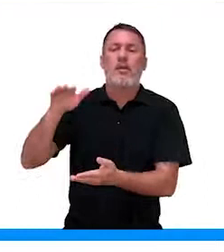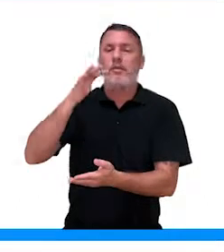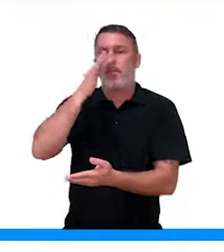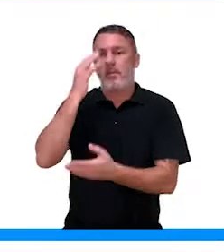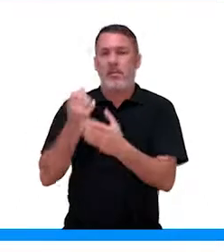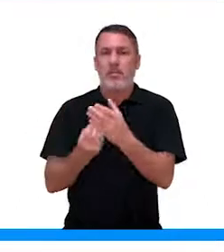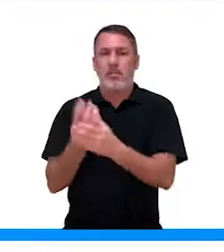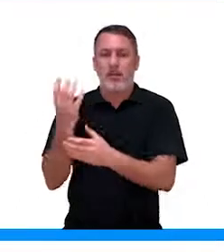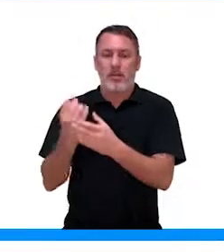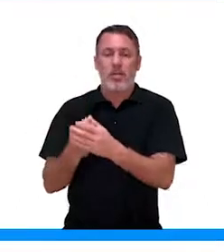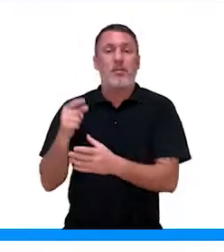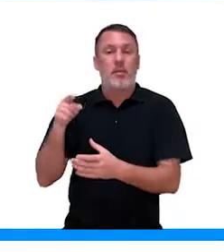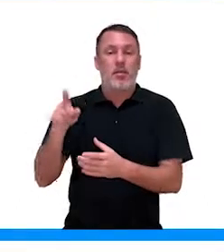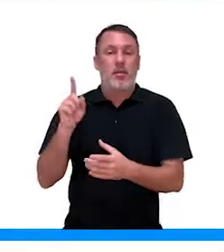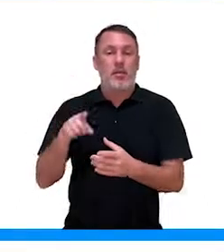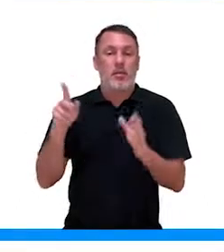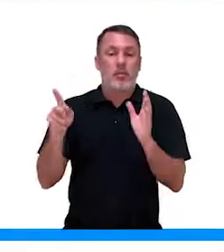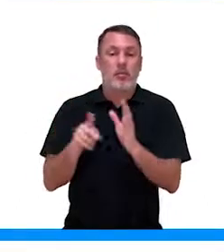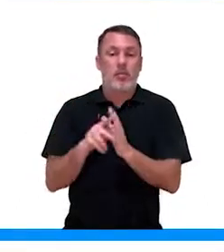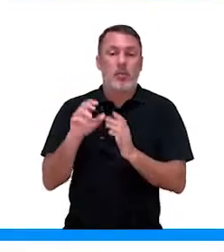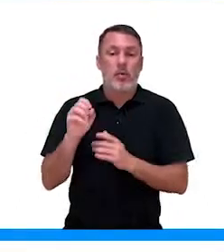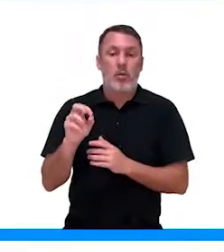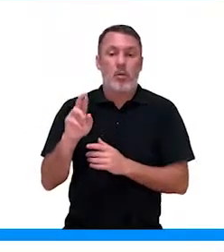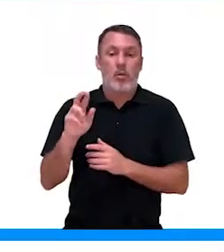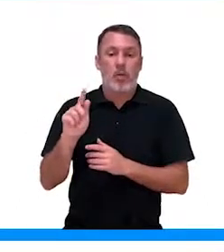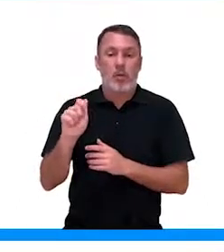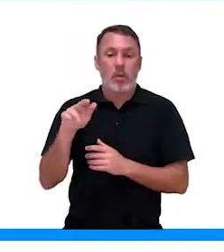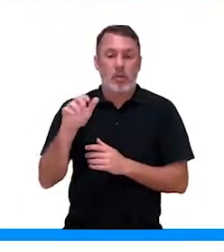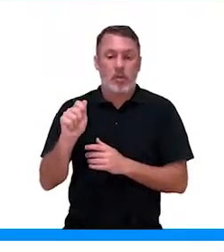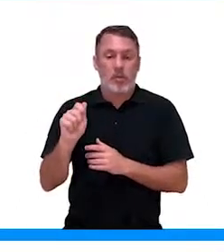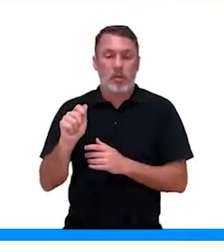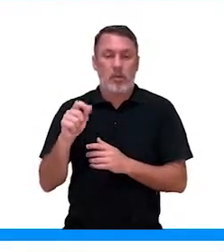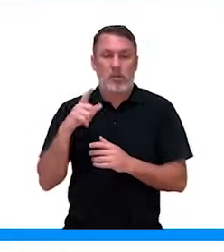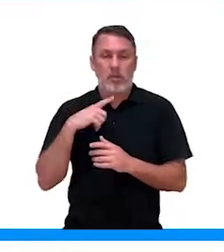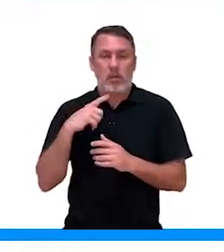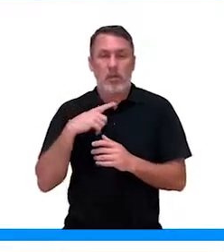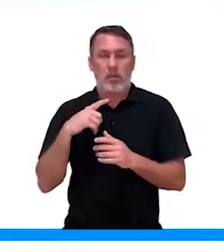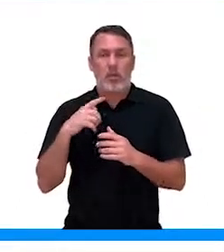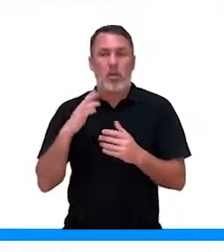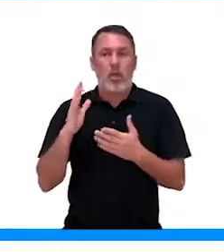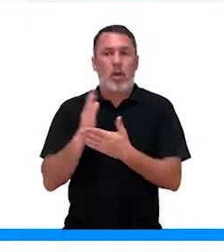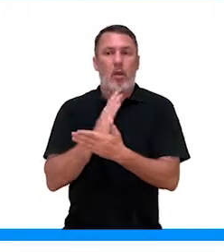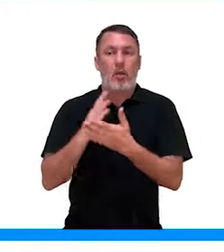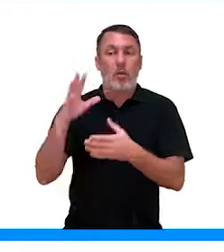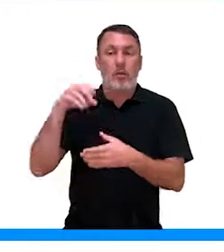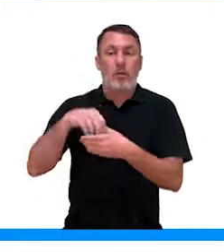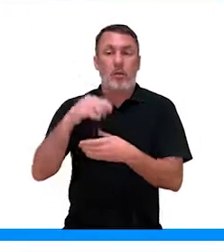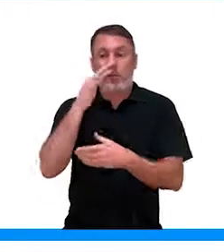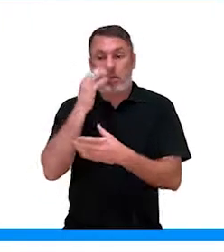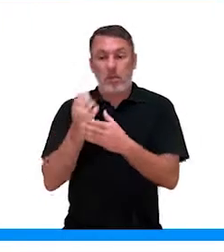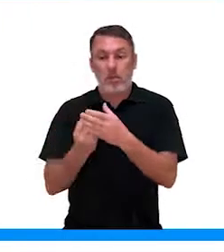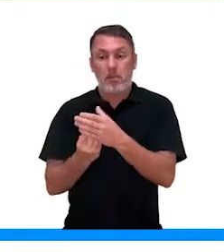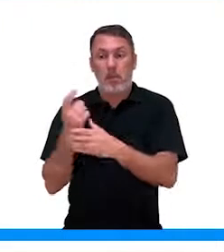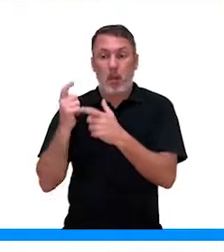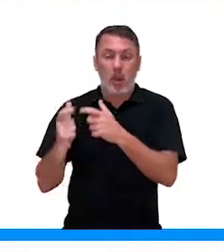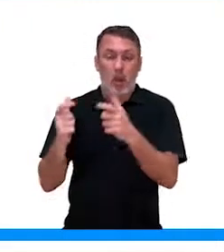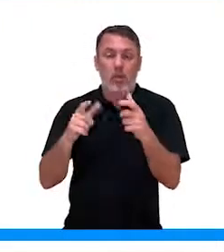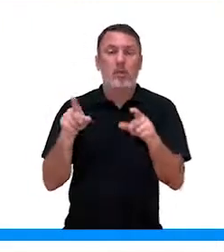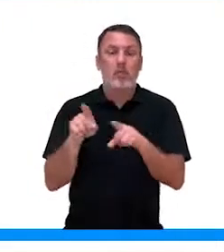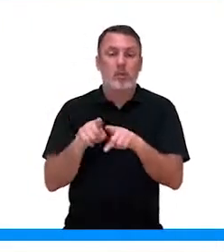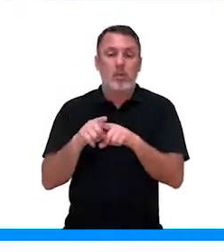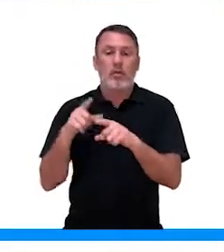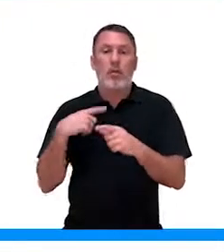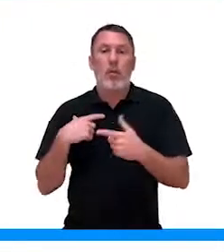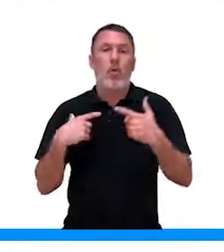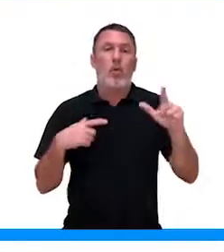plantas. Então, são substâncias orgânicas que vão ser produzidas em certos locais da planta e que vão ser